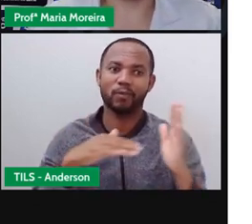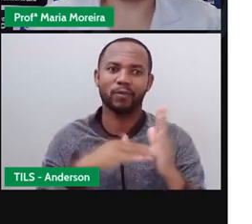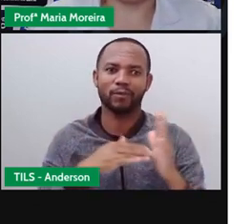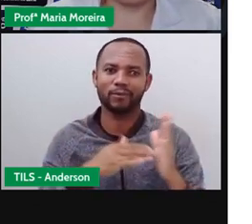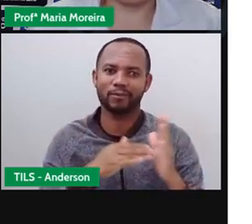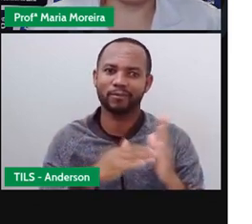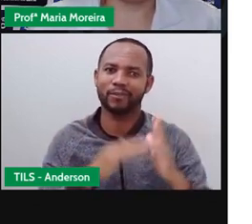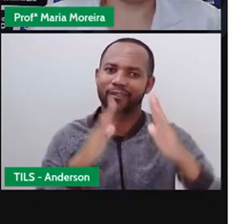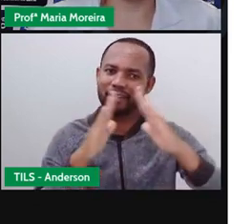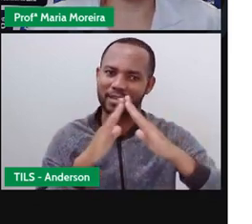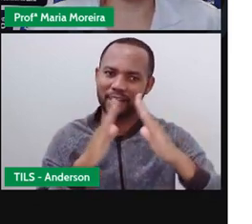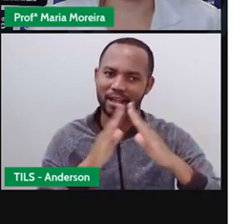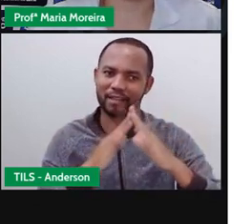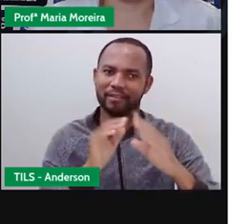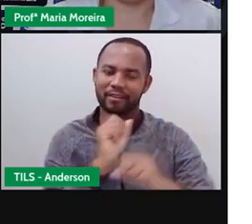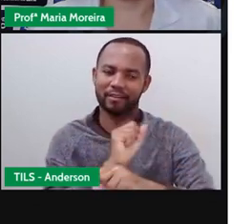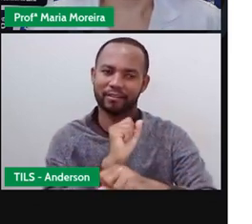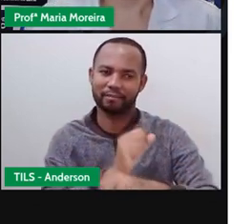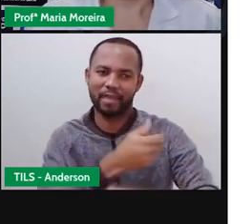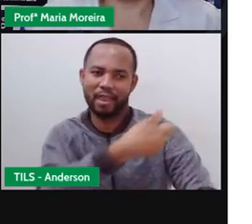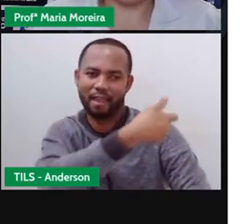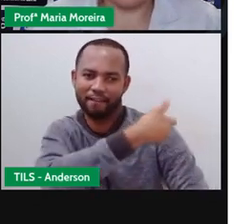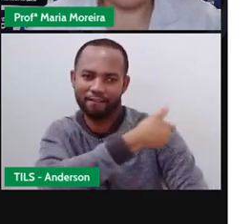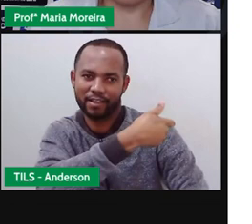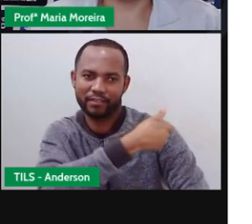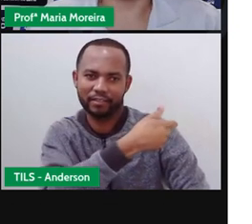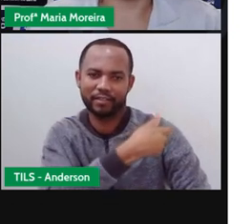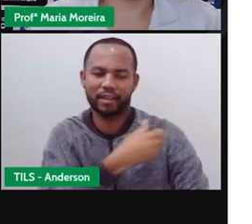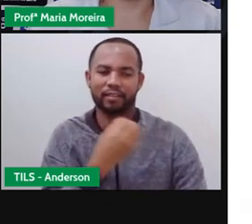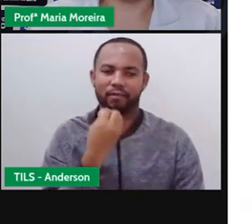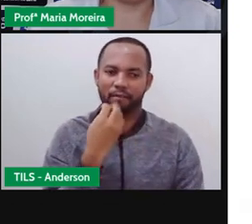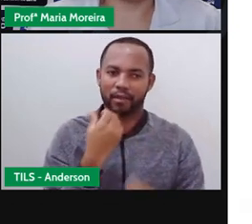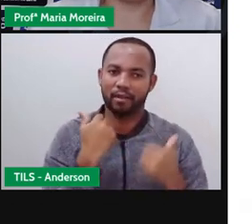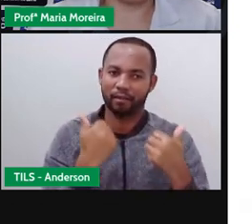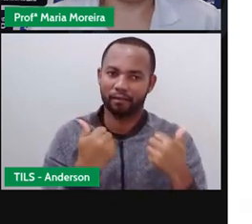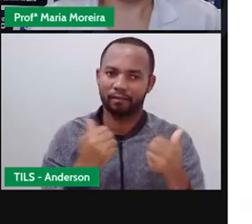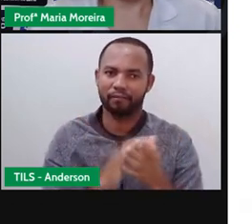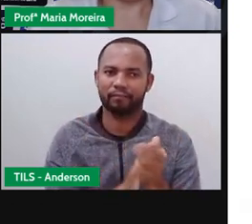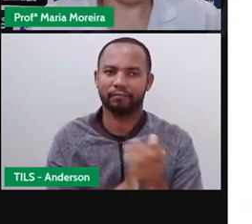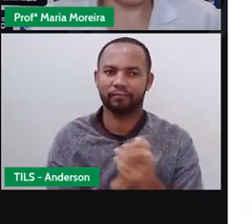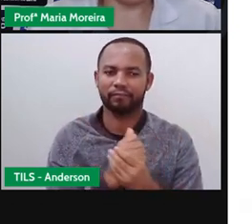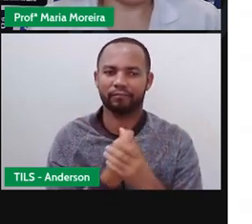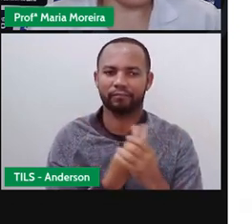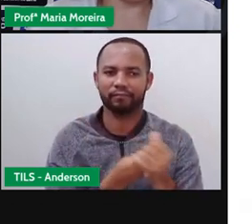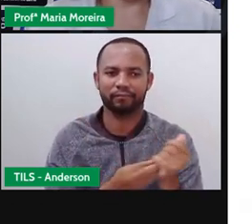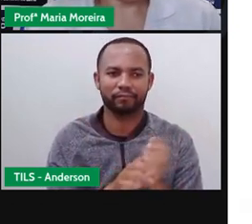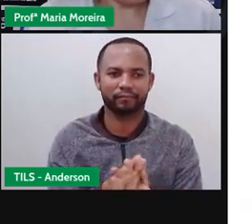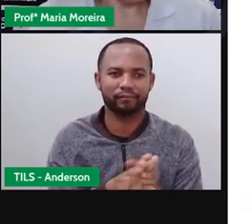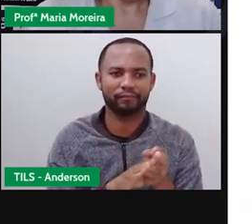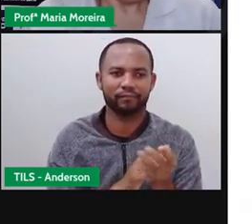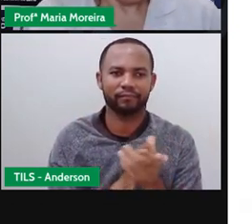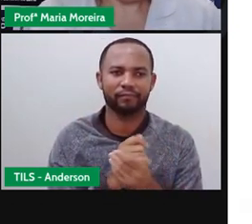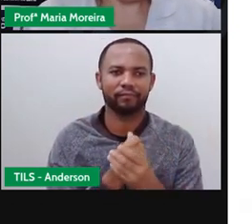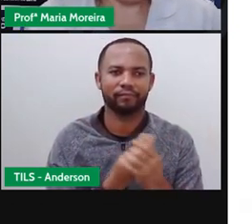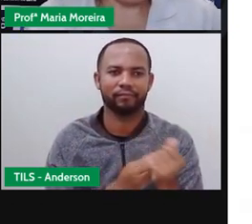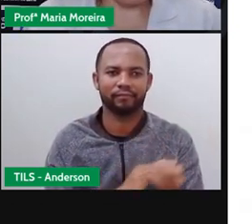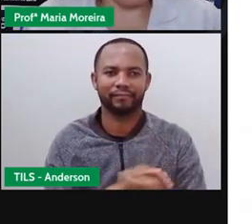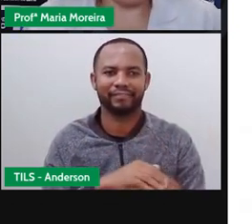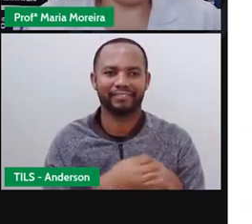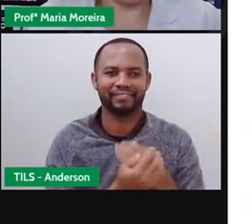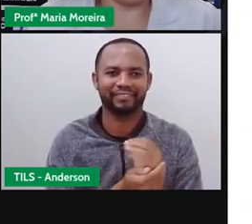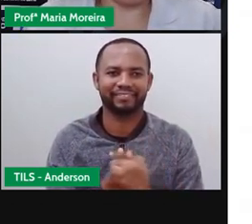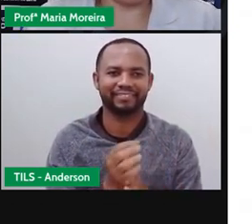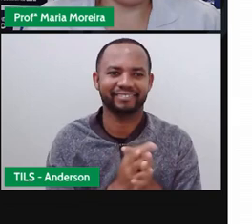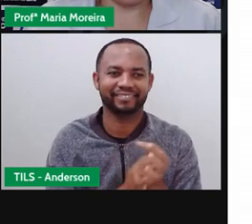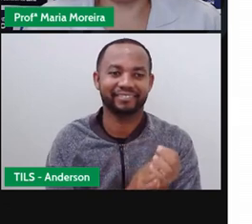Vacinado, protegido, todo mundo o quê? Bem, no nosso normal de verdade. Você está aí na empolgação,